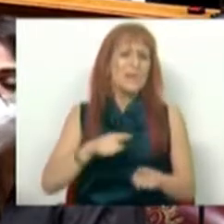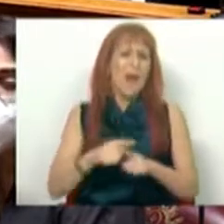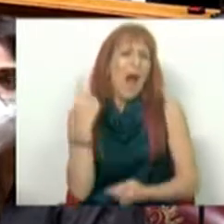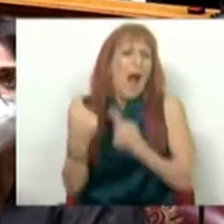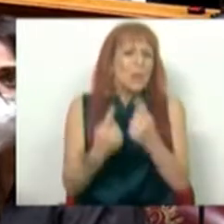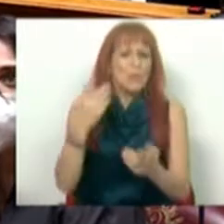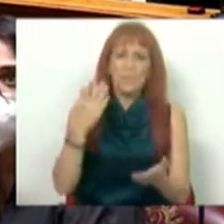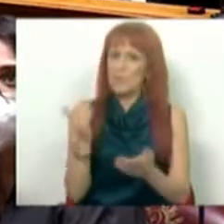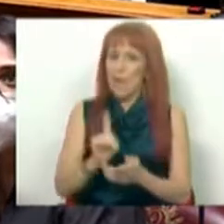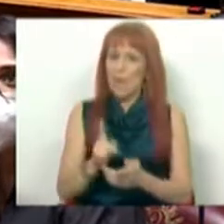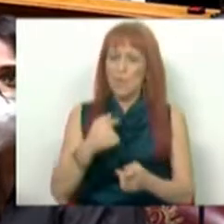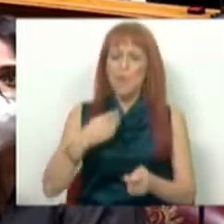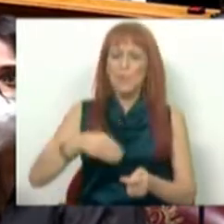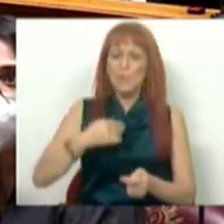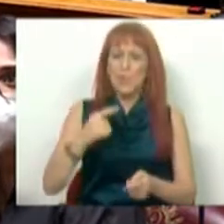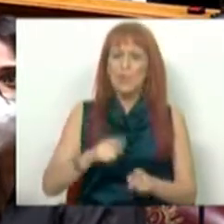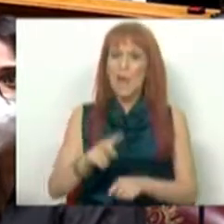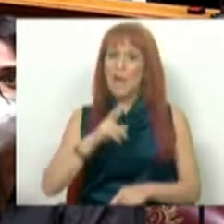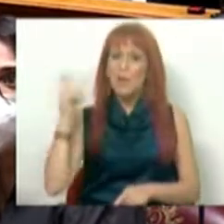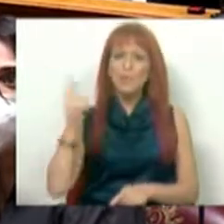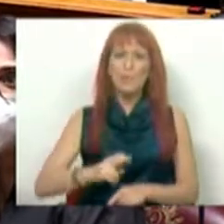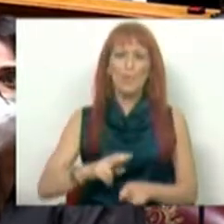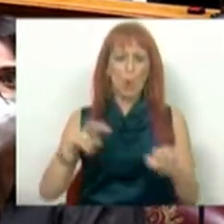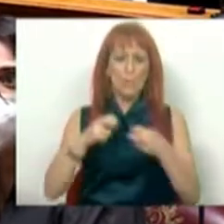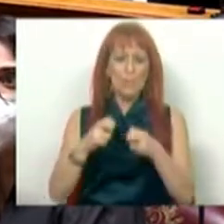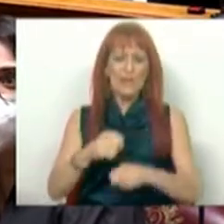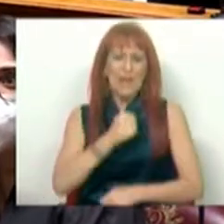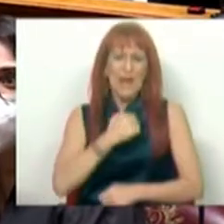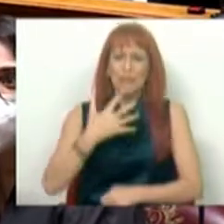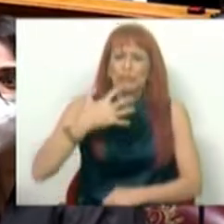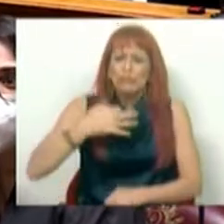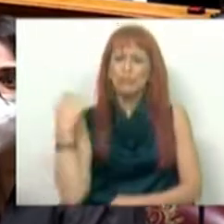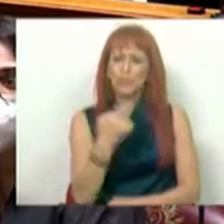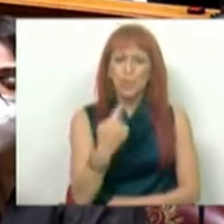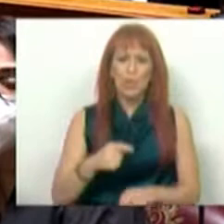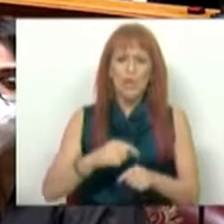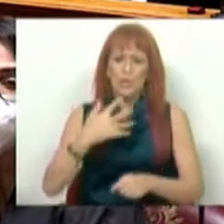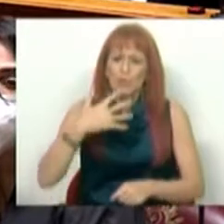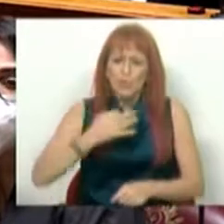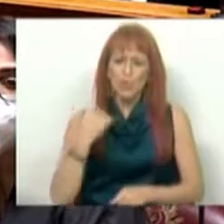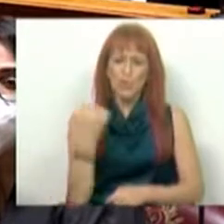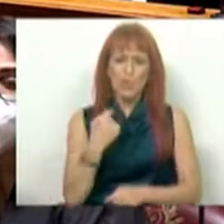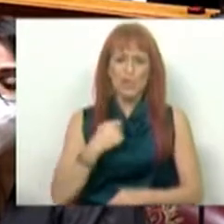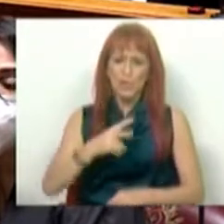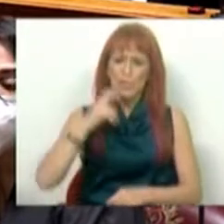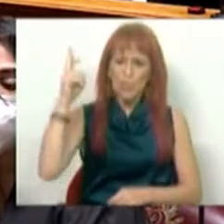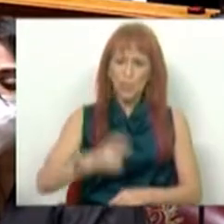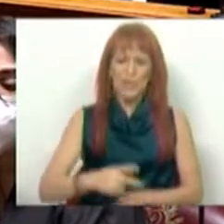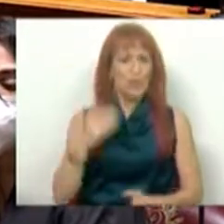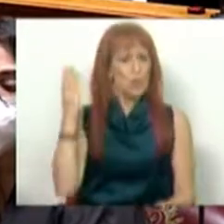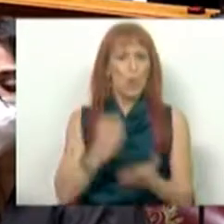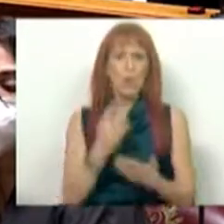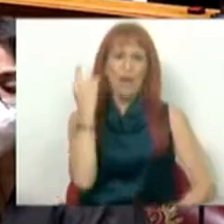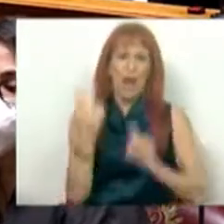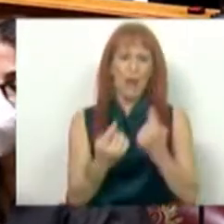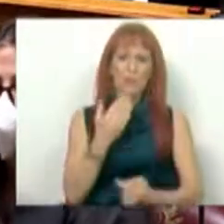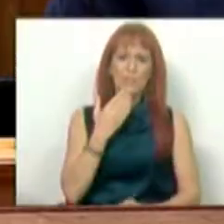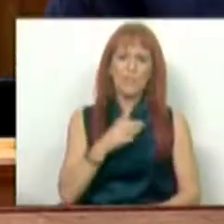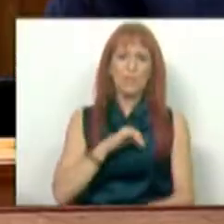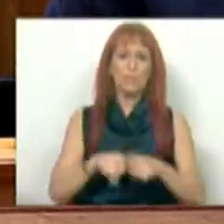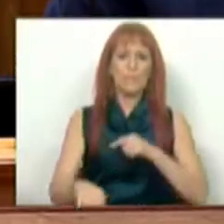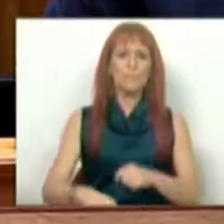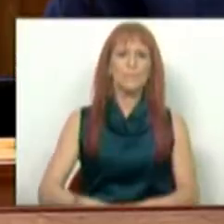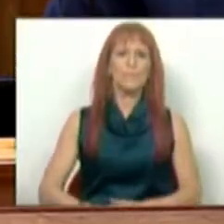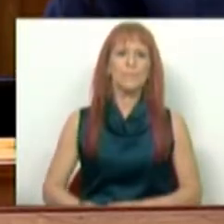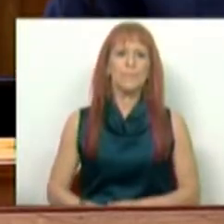alguns? Não. Nós estamos preocupados em responder ao problema de habitação para todos. Porque é para todos que temos que responder e não apenas para alguns. Muito obrigado, Sr. Deputado.